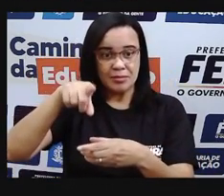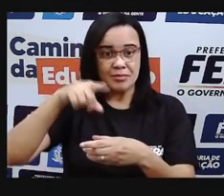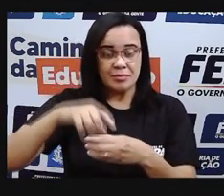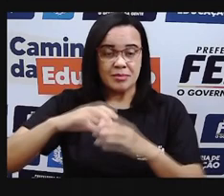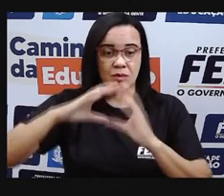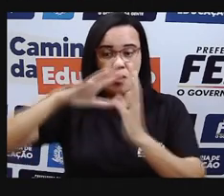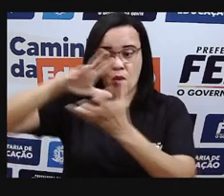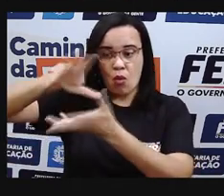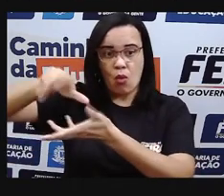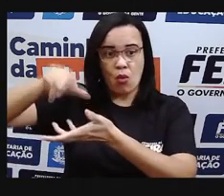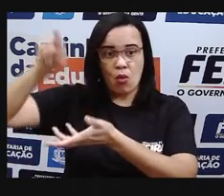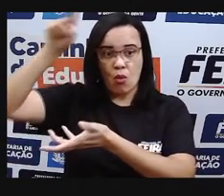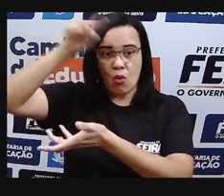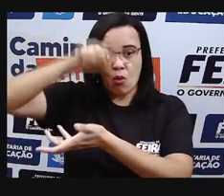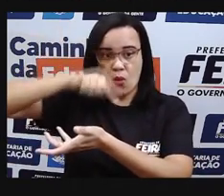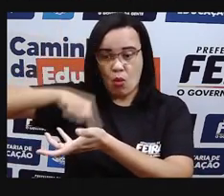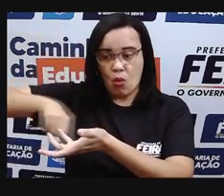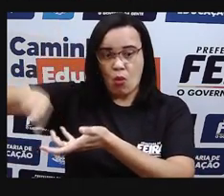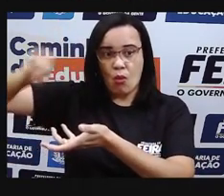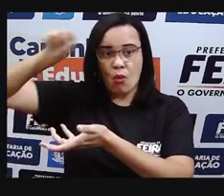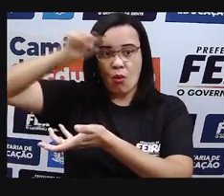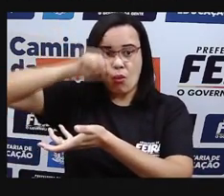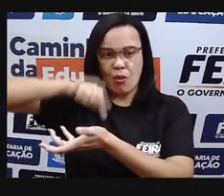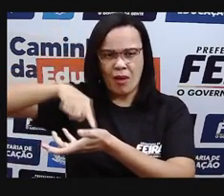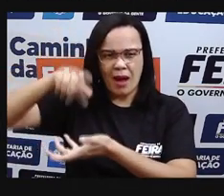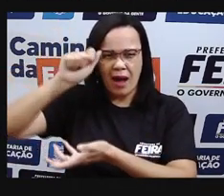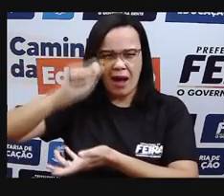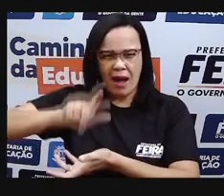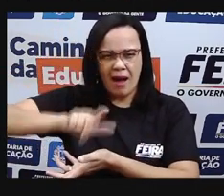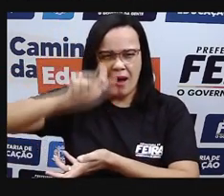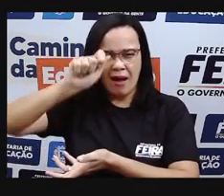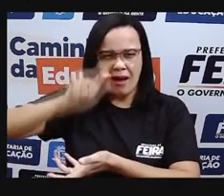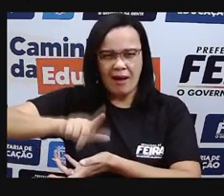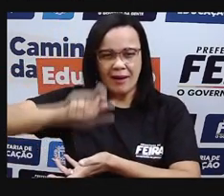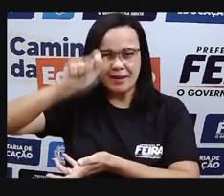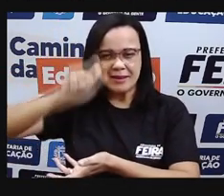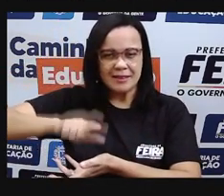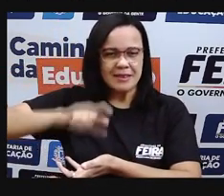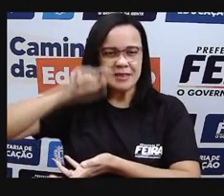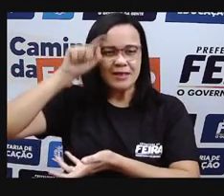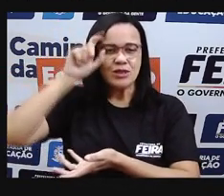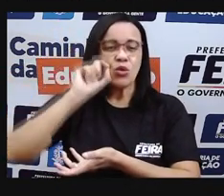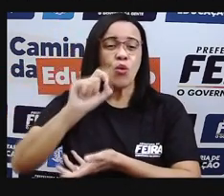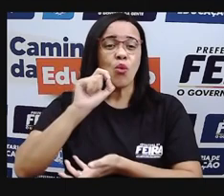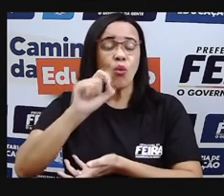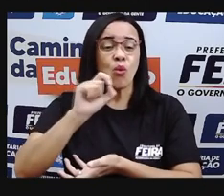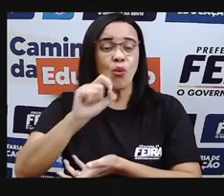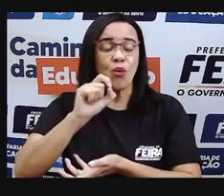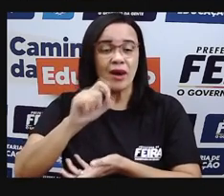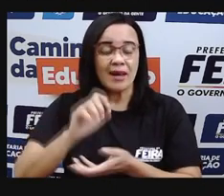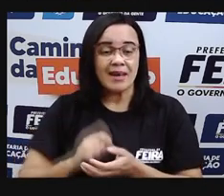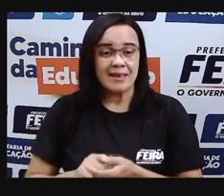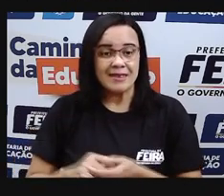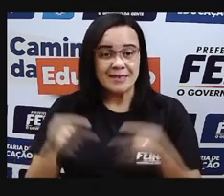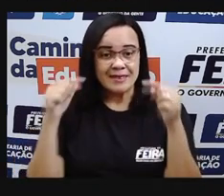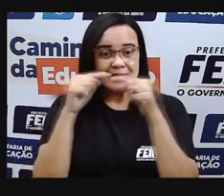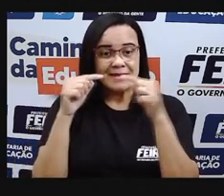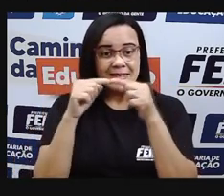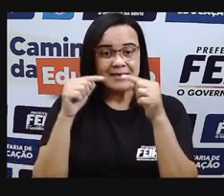nosso planeta, o que a gente tem? Essa faixa azul, né? Esses círculos azuis aí são a representação